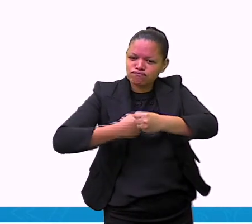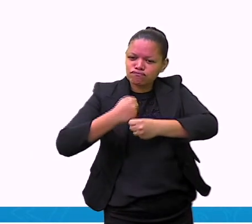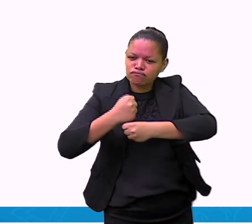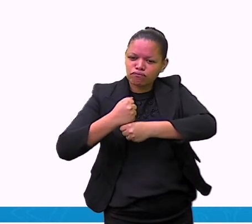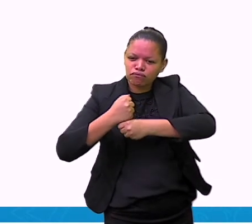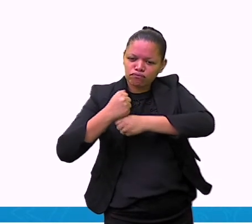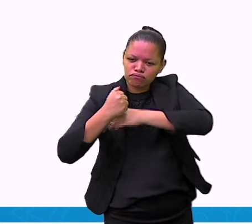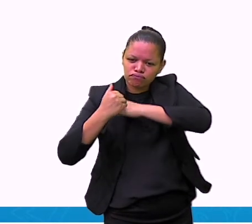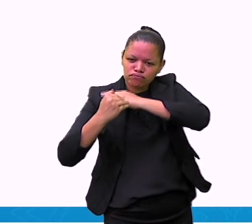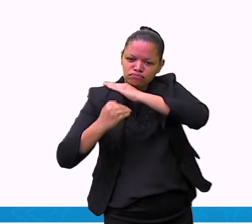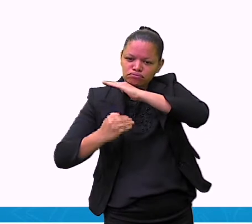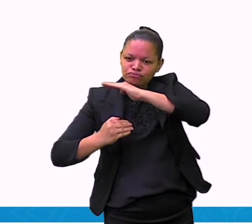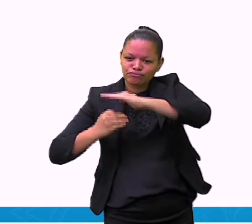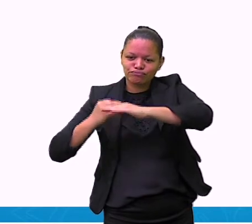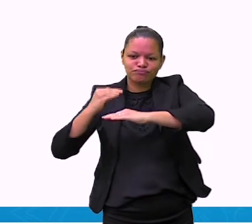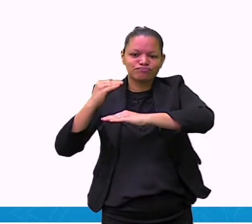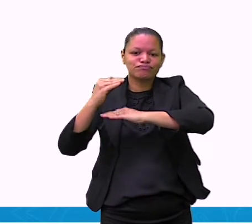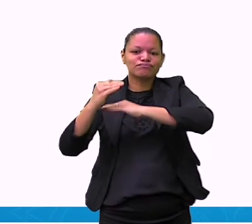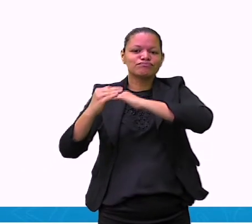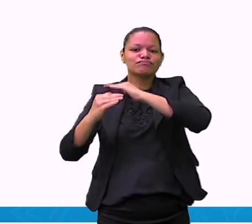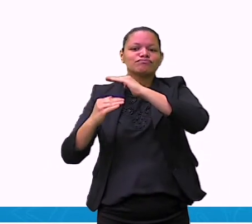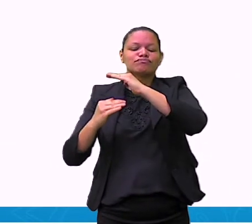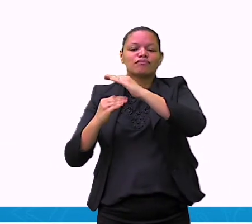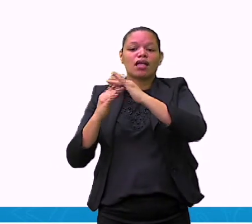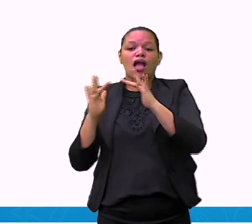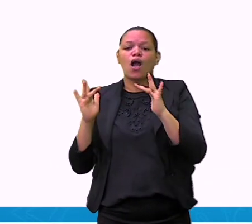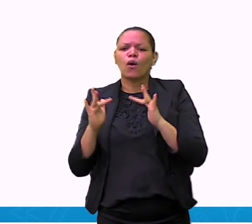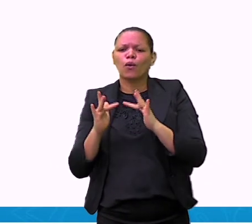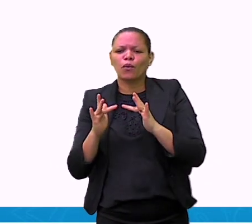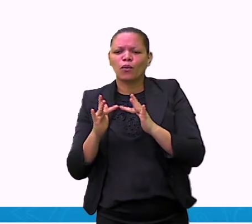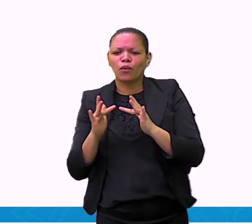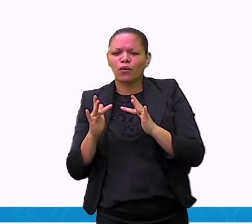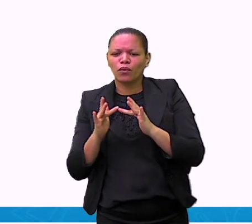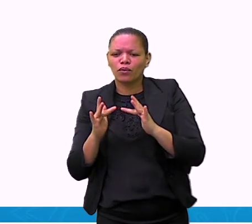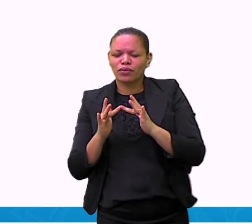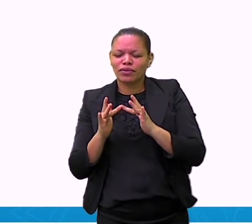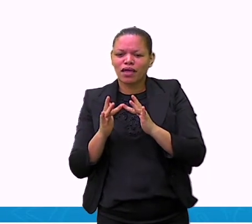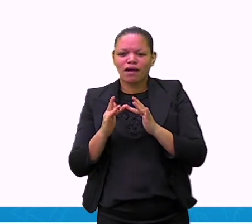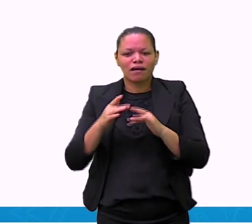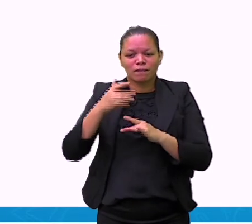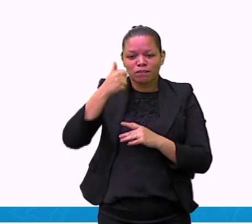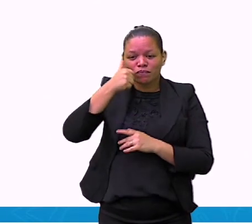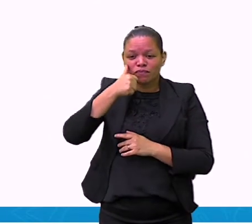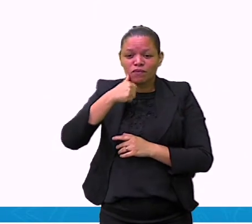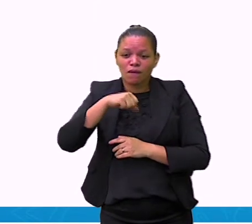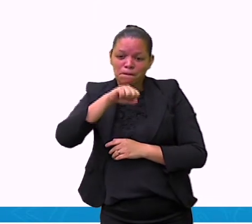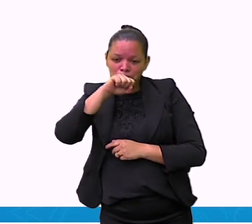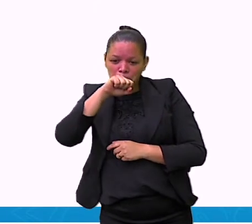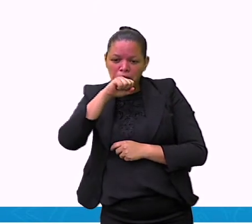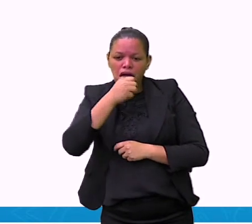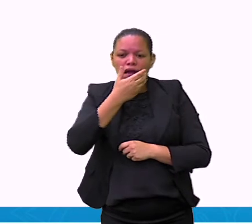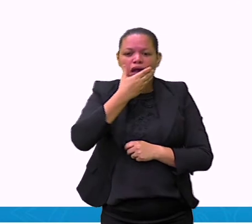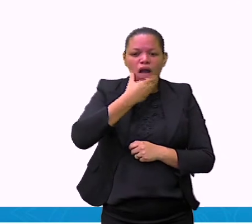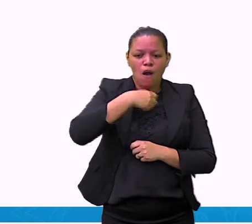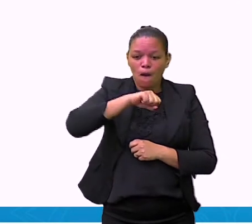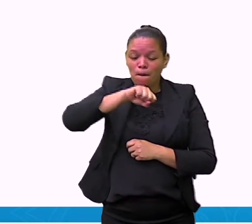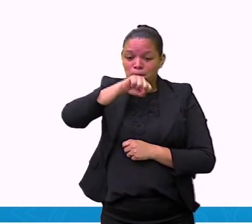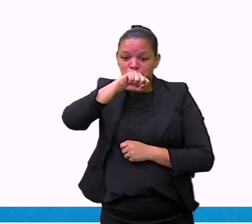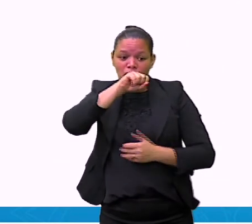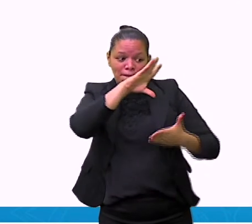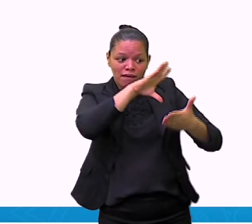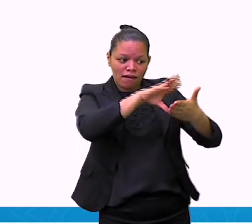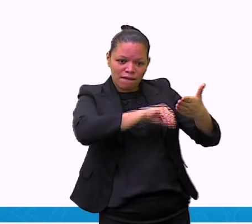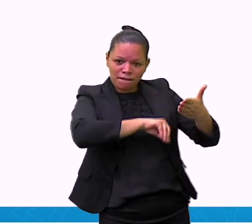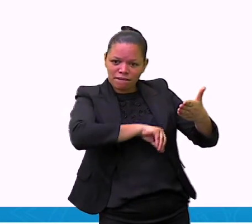outros adultos para observar, imitar, aprender, assim como nós.